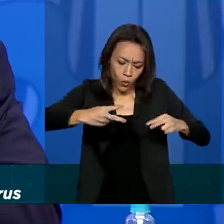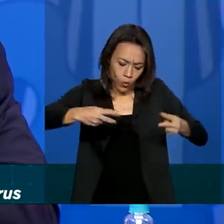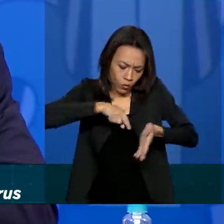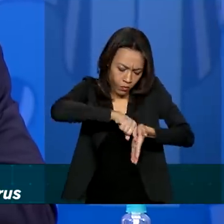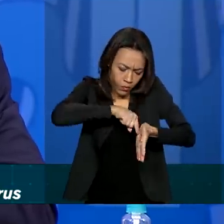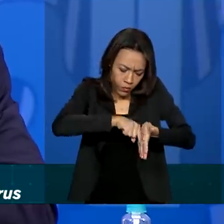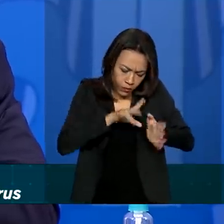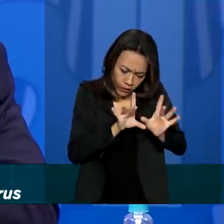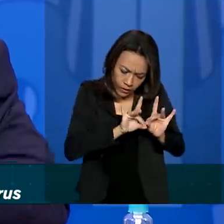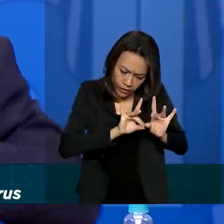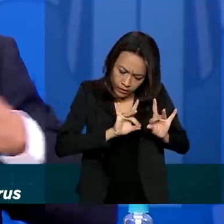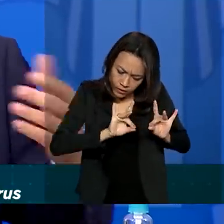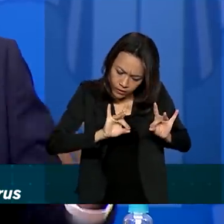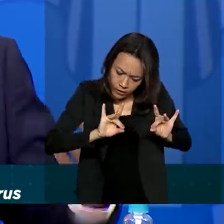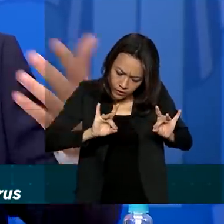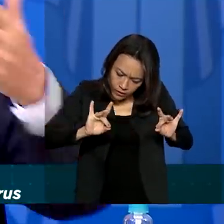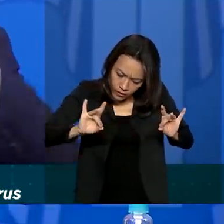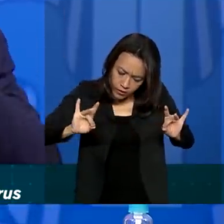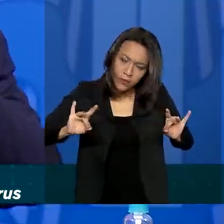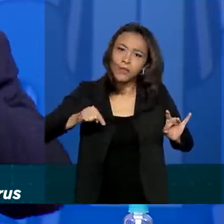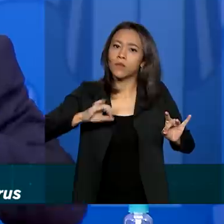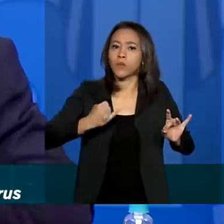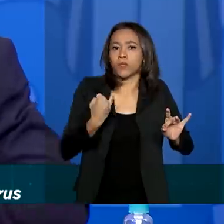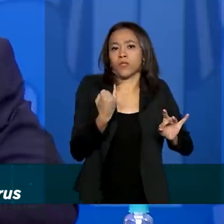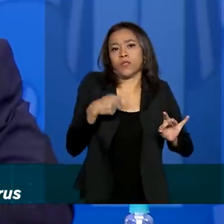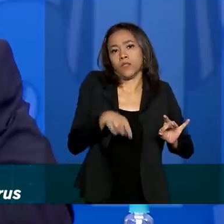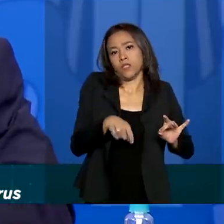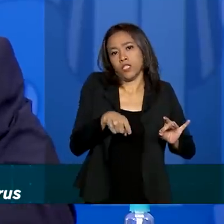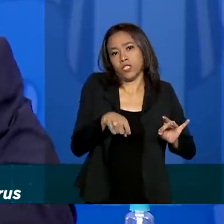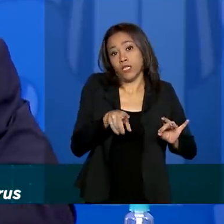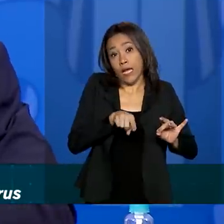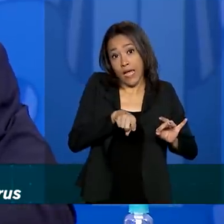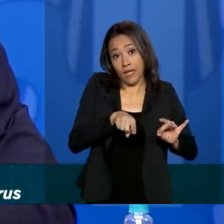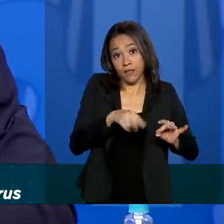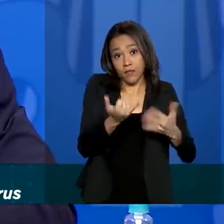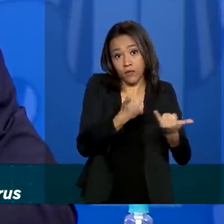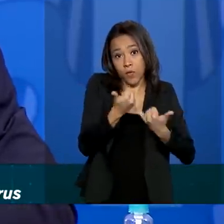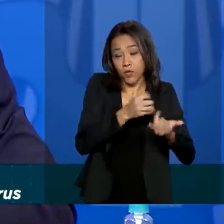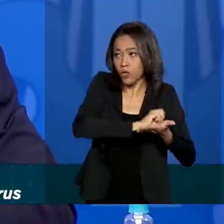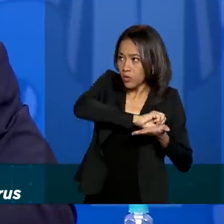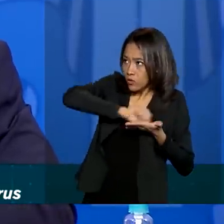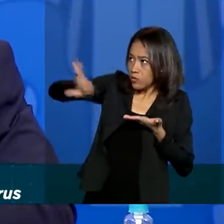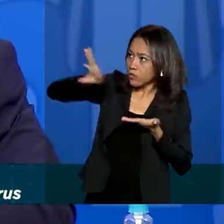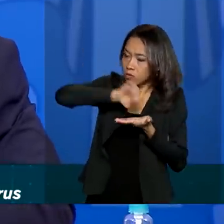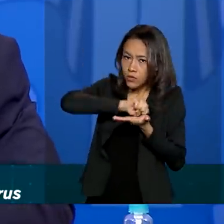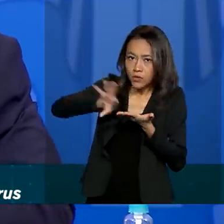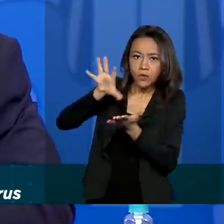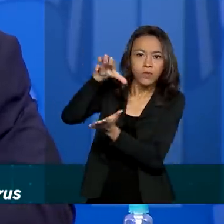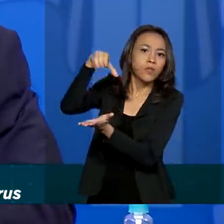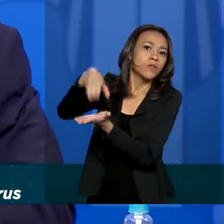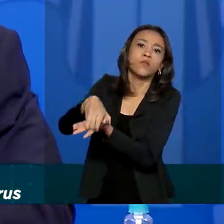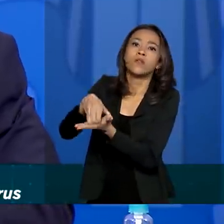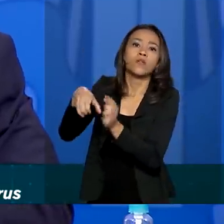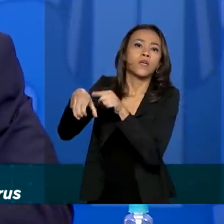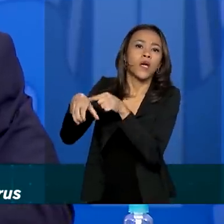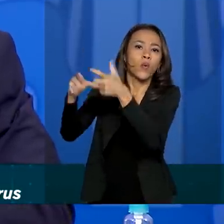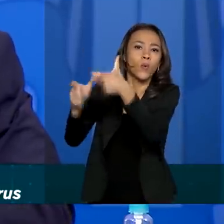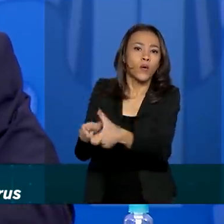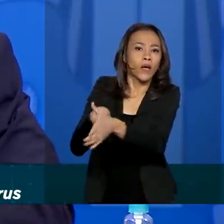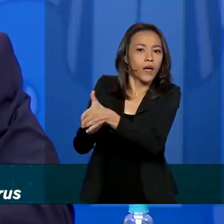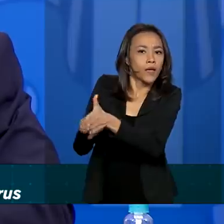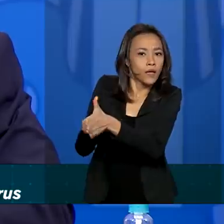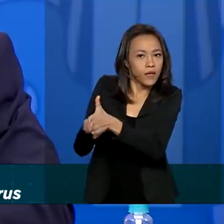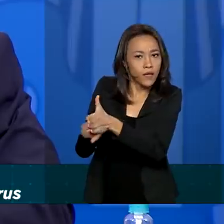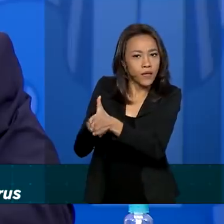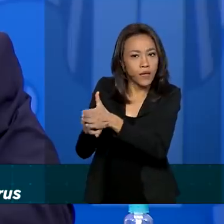aqui no Brasil para sequenciar esse vírus, enviando esses dados para o LNCC, que também é uma unidade do Ministério de Ciência, Tecnologia, Inovações e